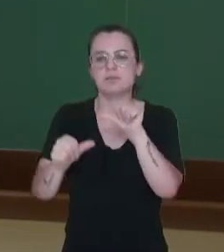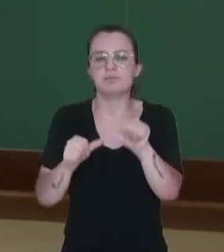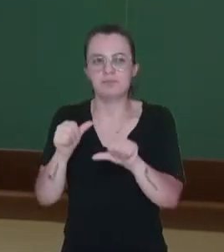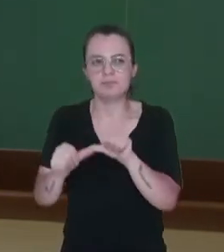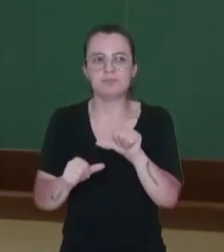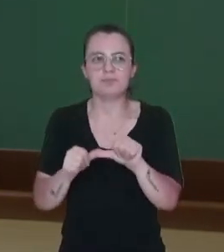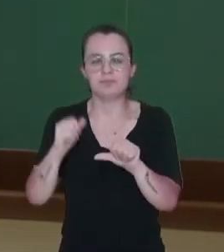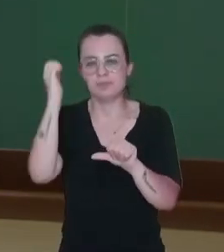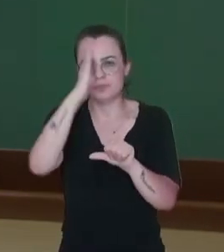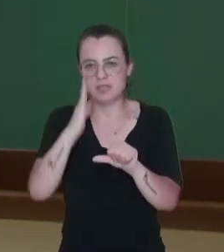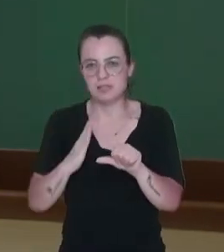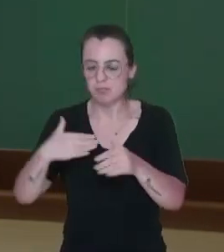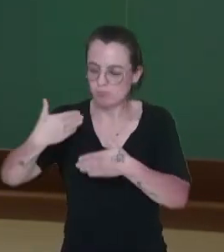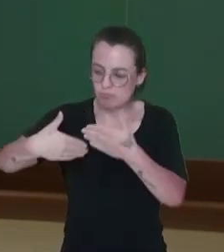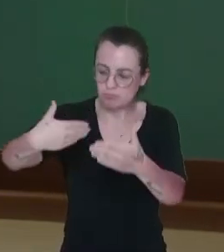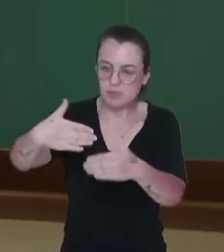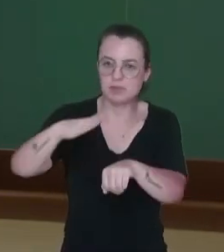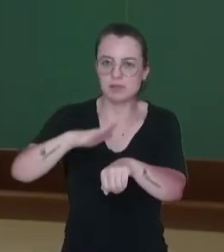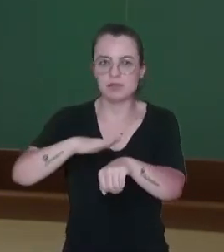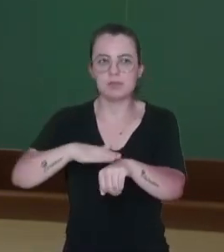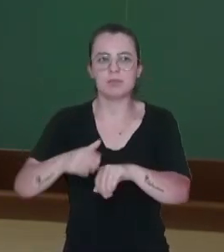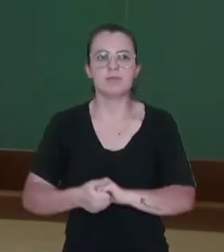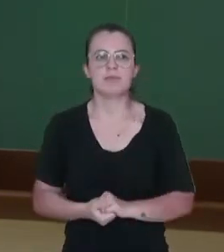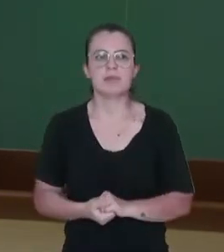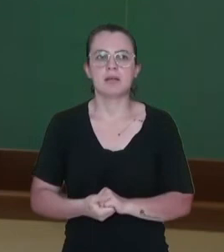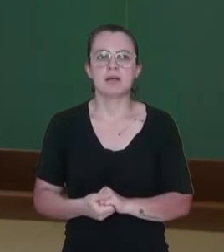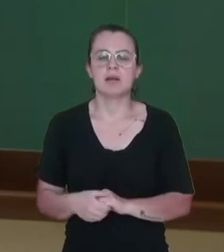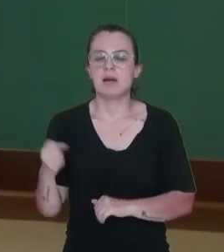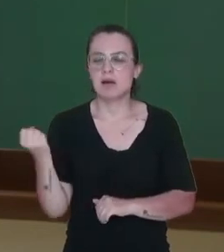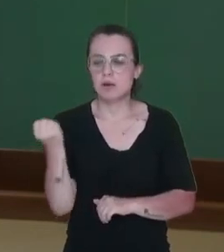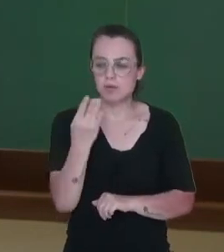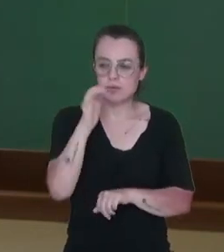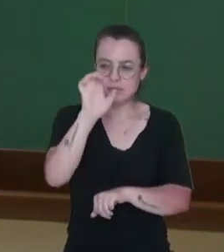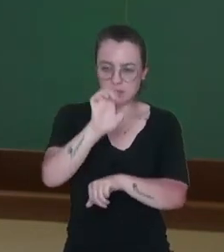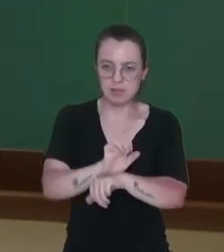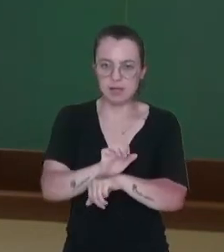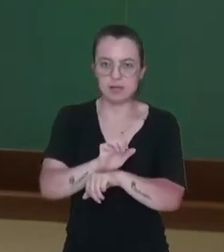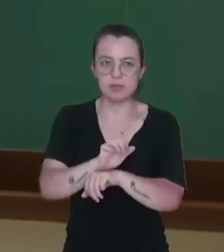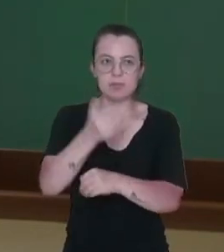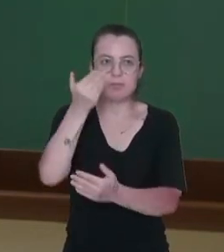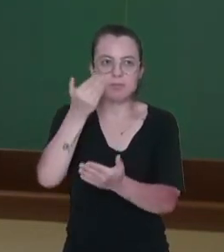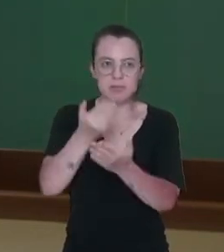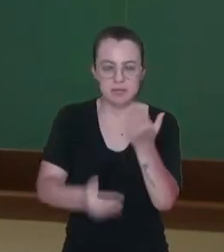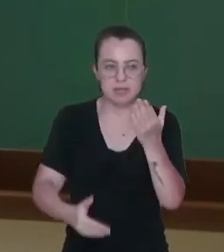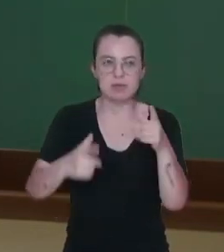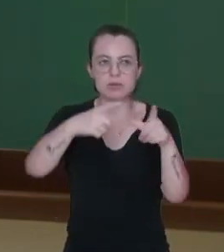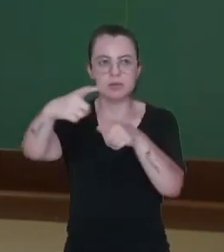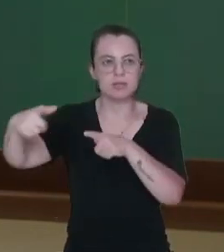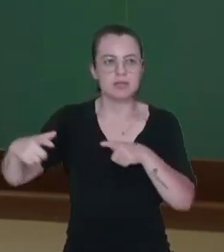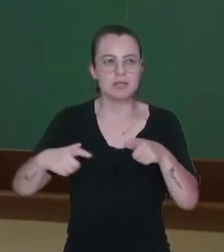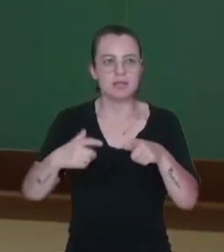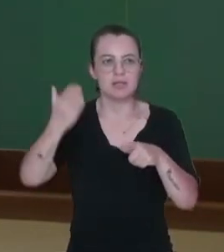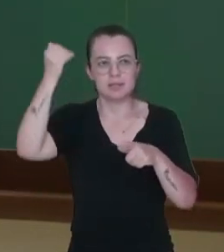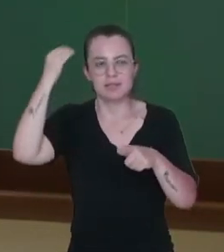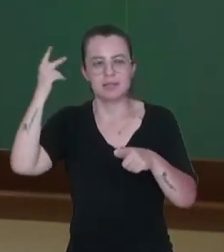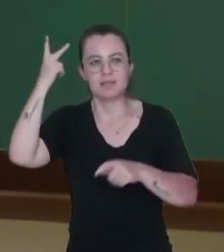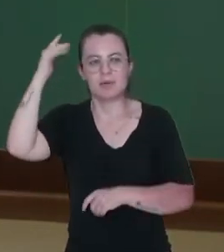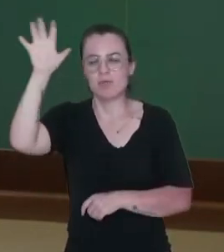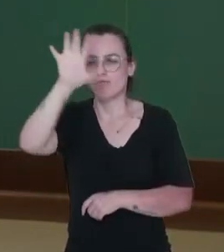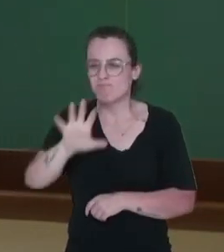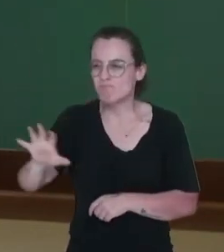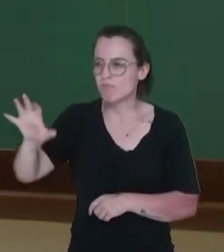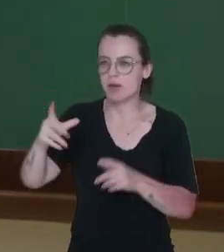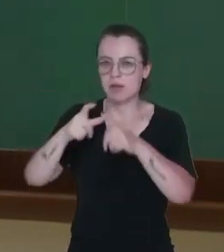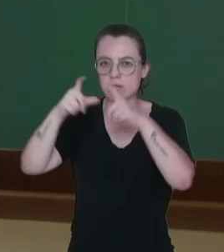brasileiro ao longo do tempo. Alguns estados foram perdendo o território, como São Paulo, que era toda essa porção central do